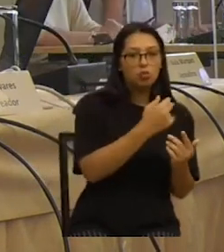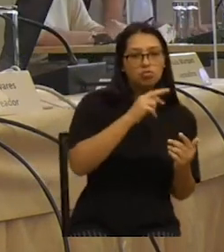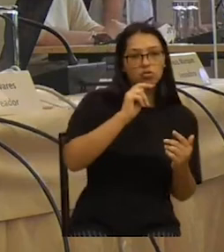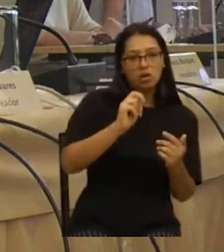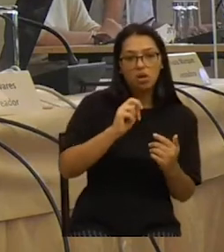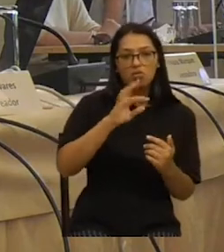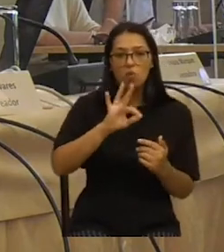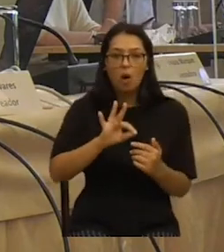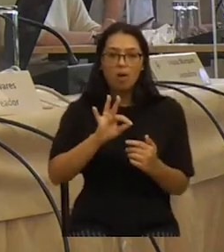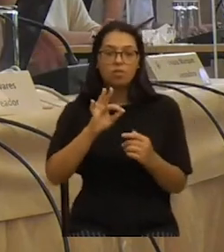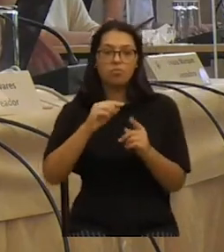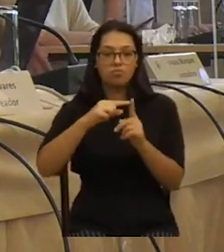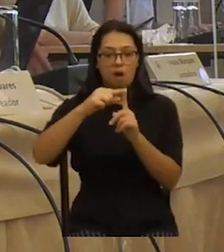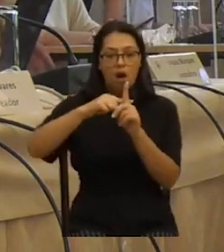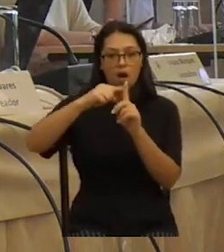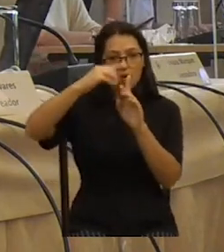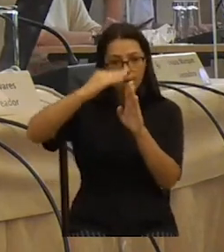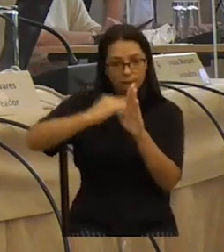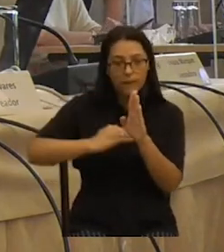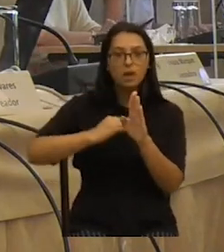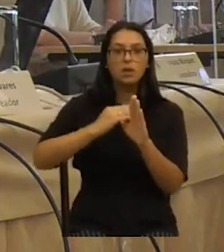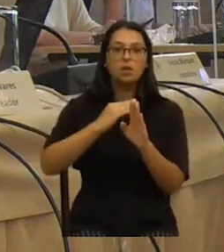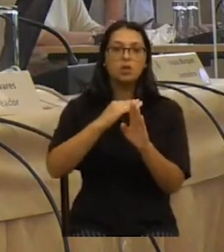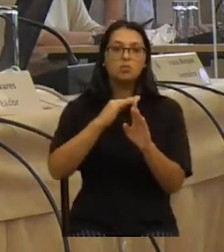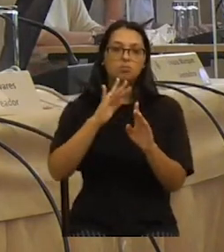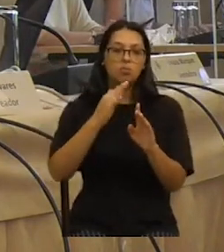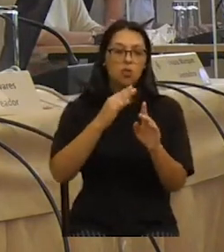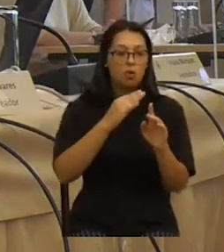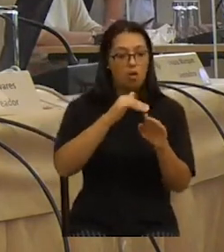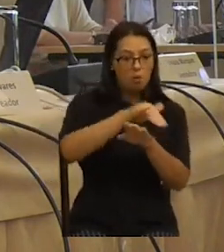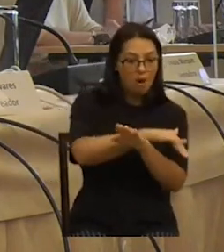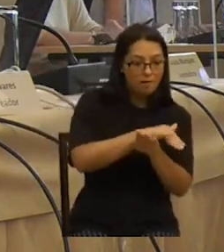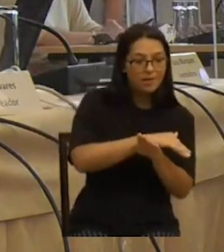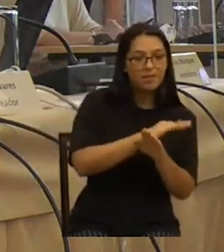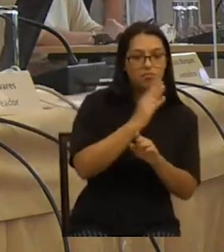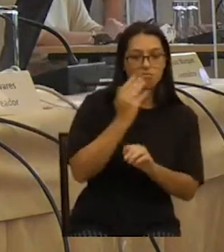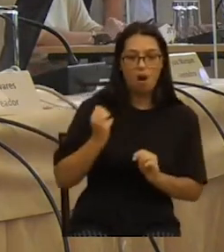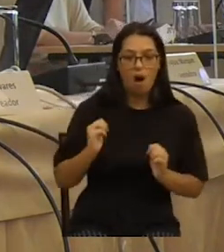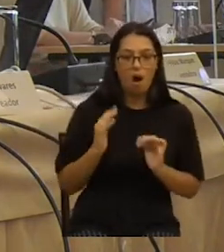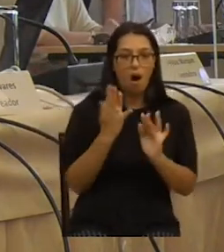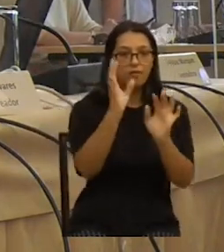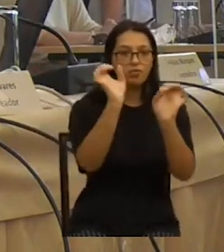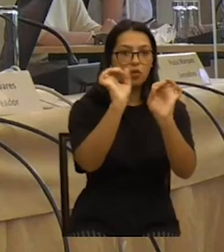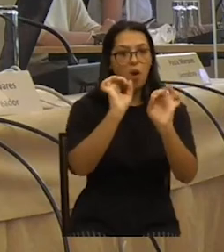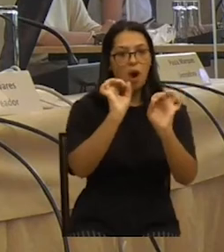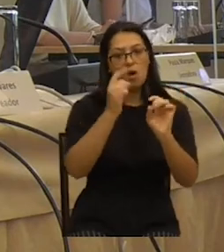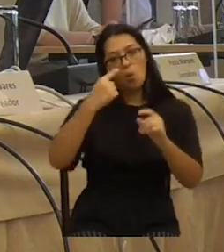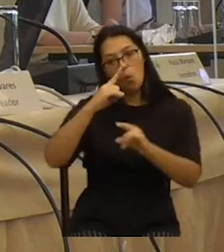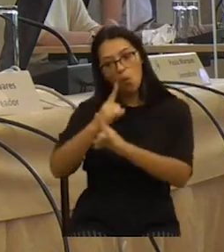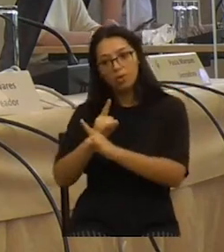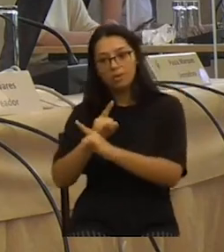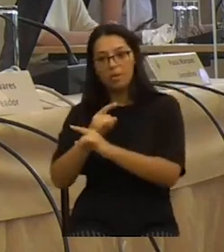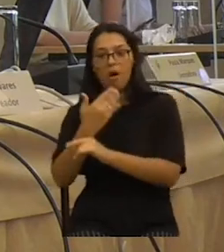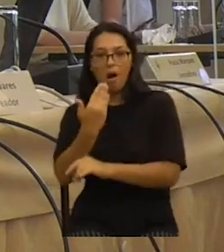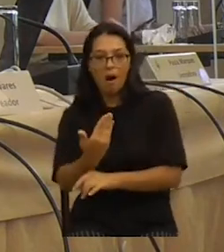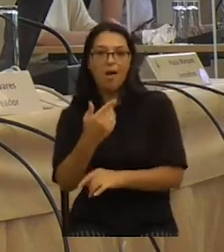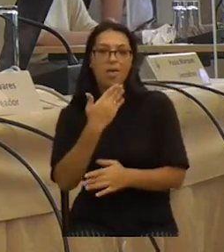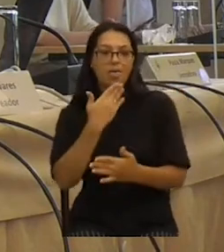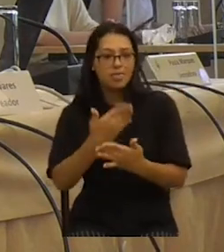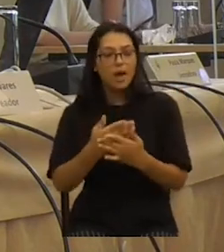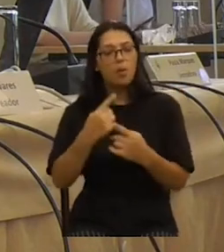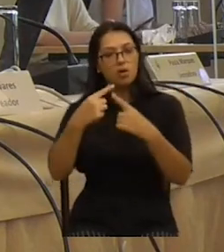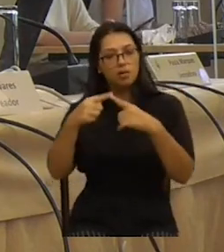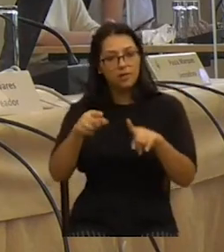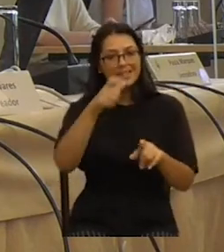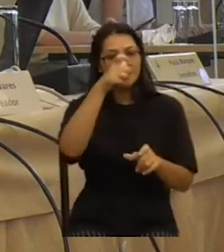5 graus centígrados que há, muitas vezes, entre uma avenida que não tem árvores e uma que tem árvores, são, para muitas pessoas, a